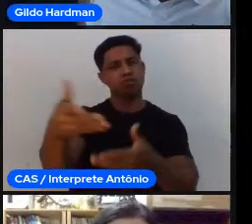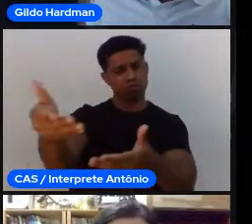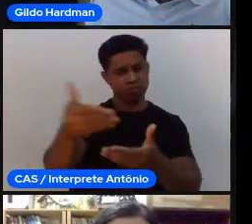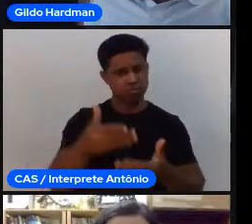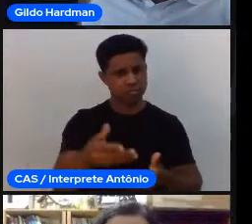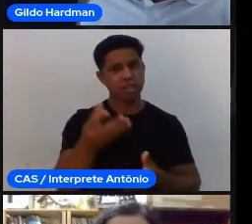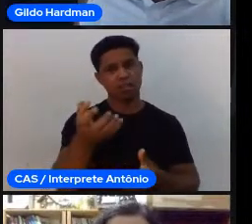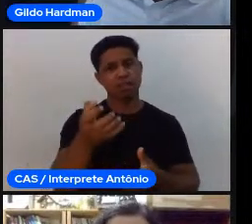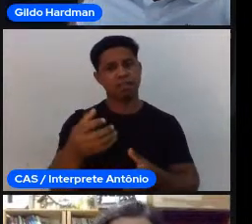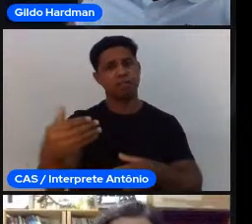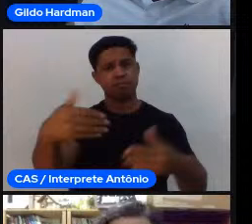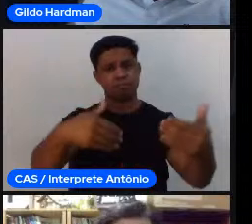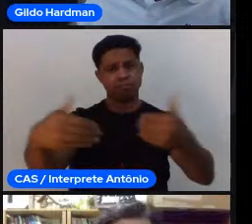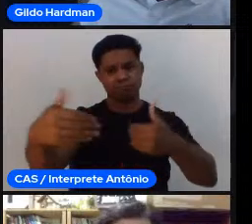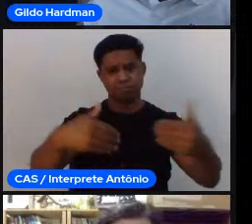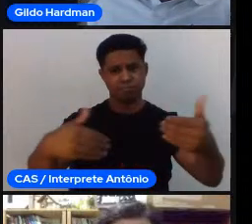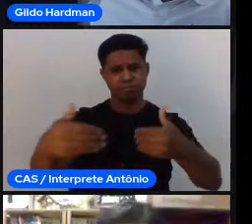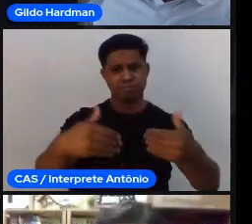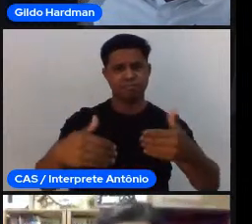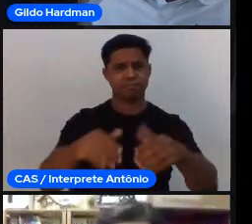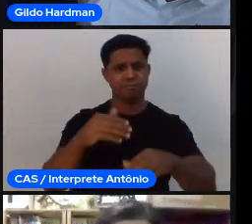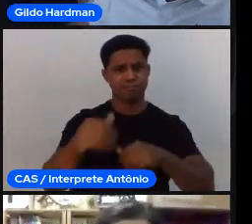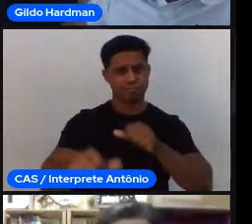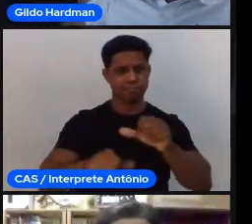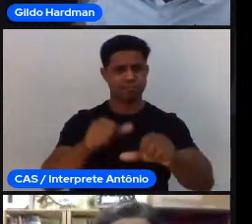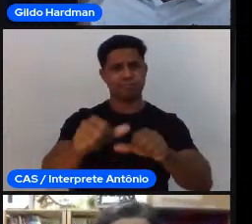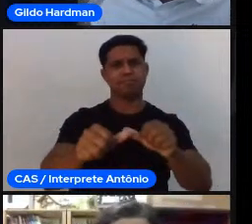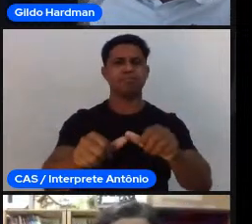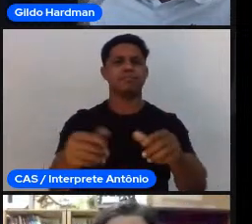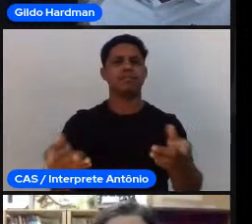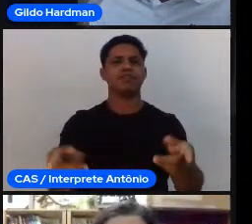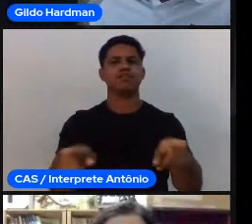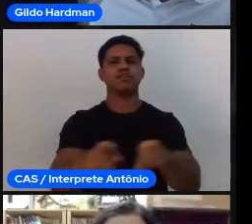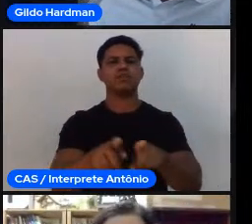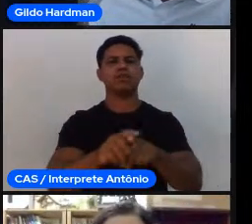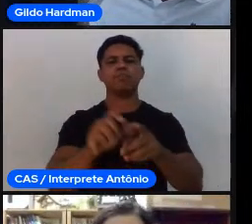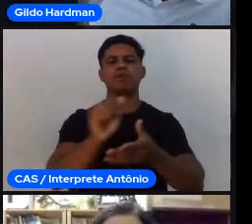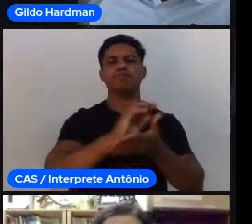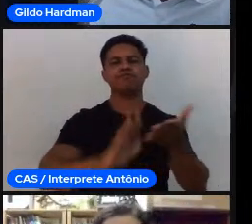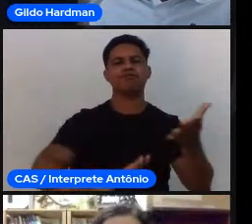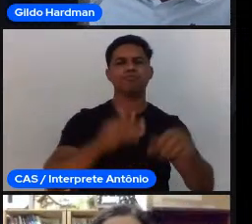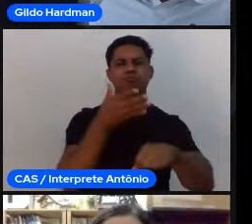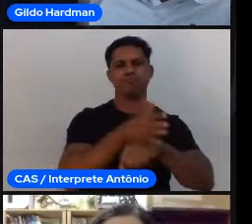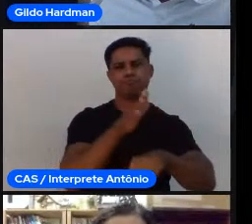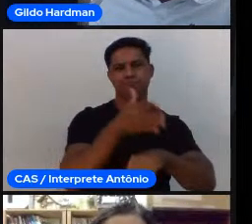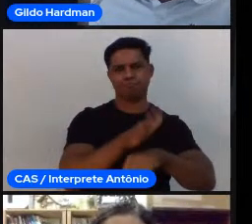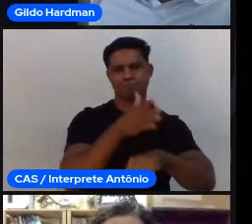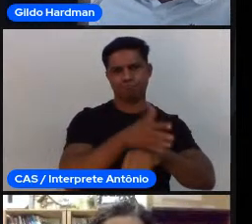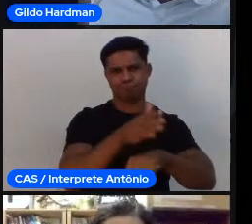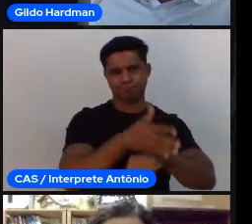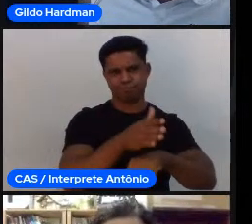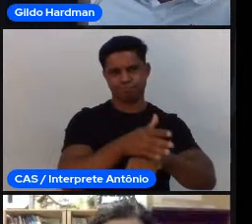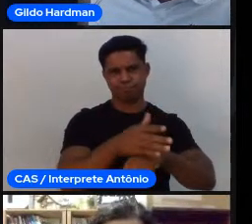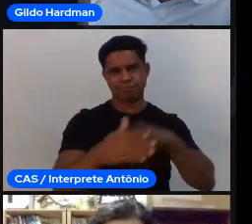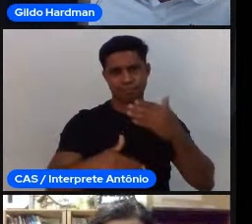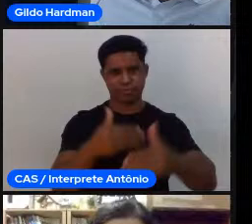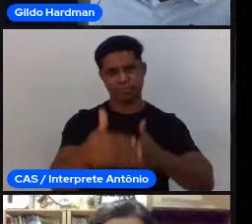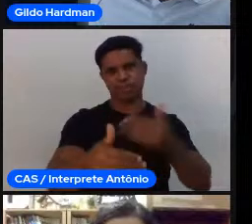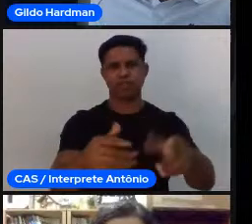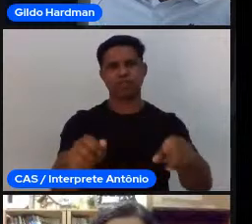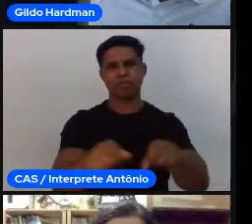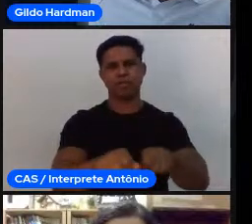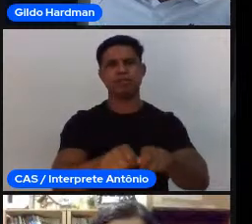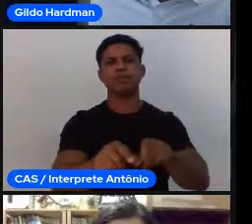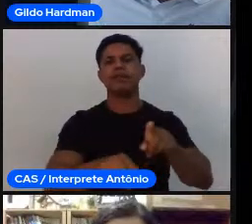transformar isso em atividade de treino. As atividades de treino eu tenho que considerar o envolvimento das pessoas com a minha aula ou com o meu treino, a